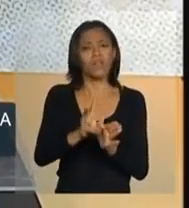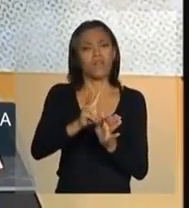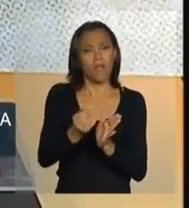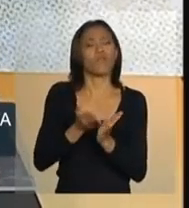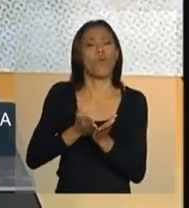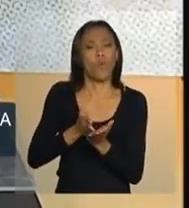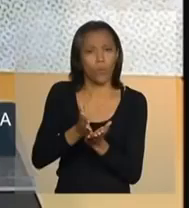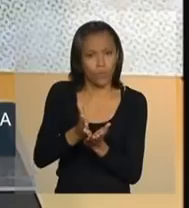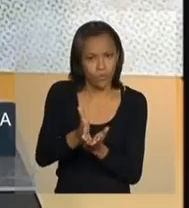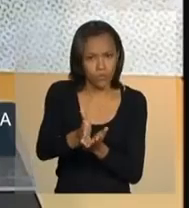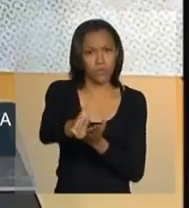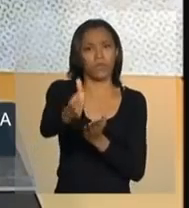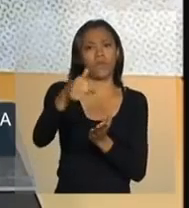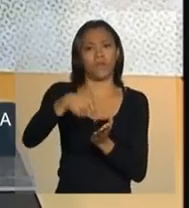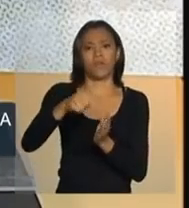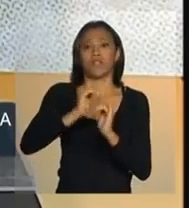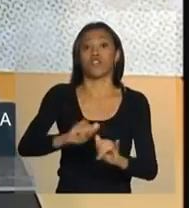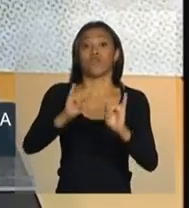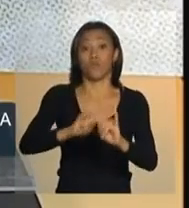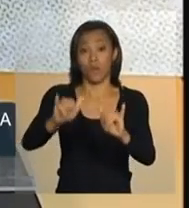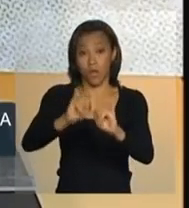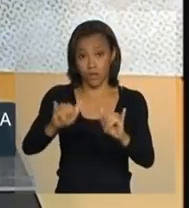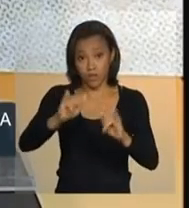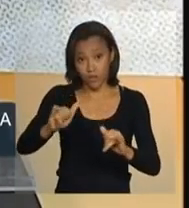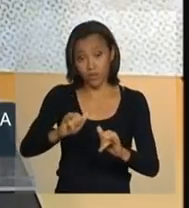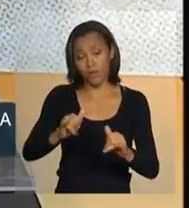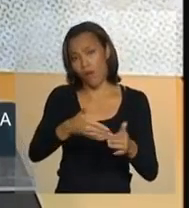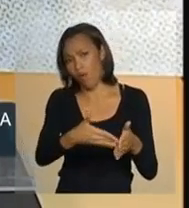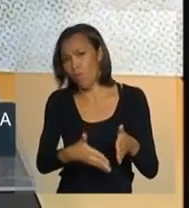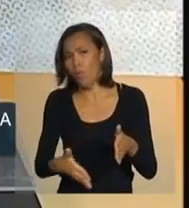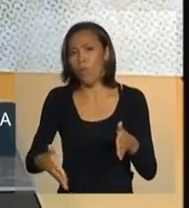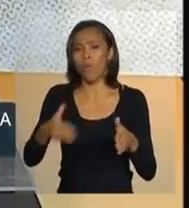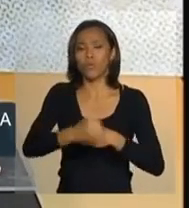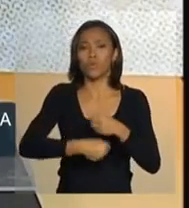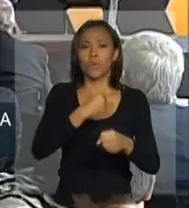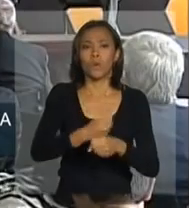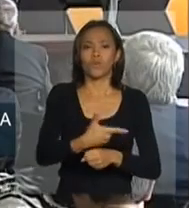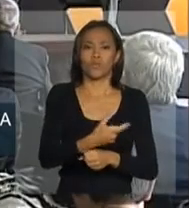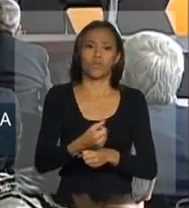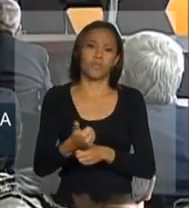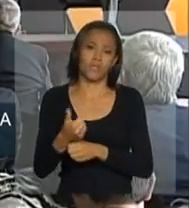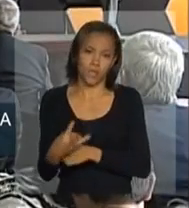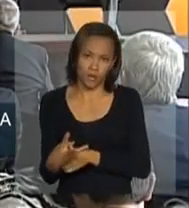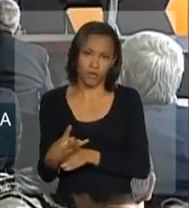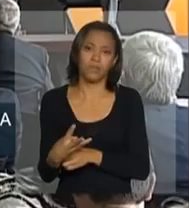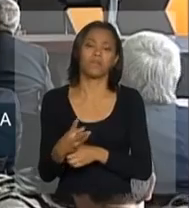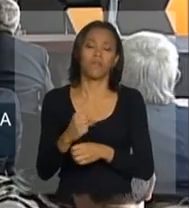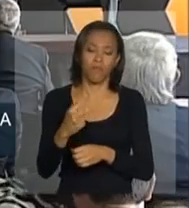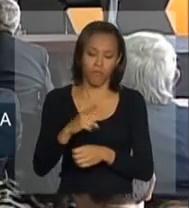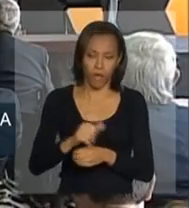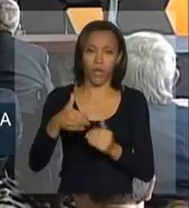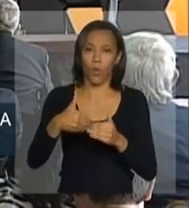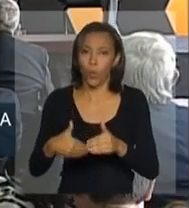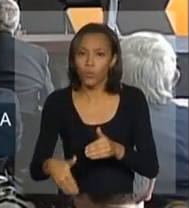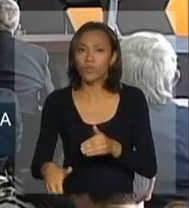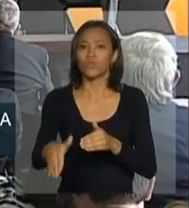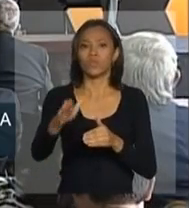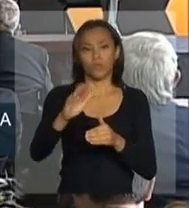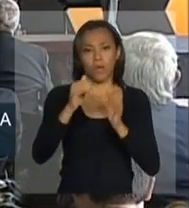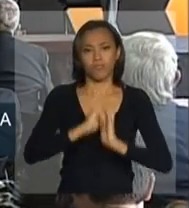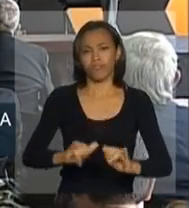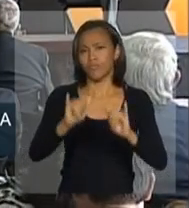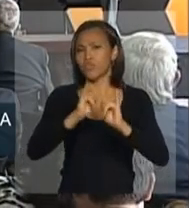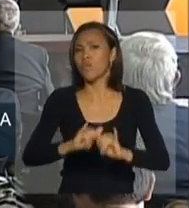perpetuar ao longo de 2013, durante todo o ano, com campanhas